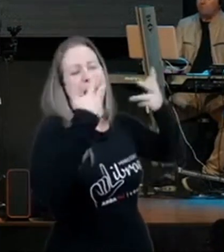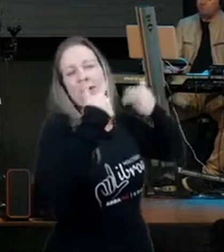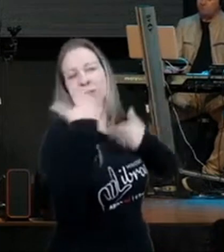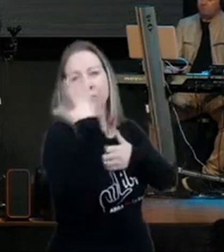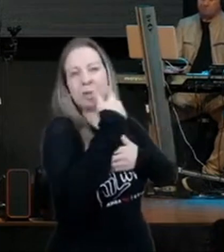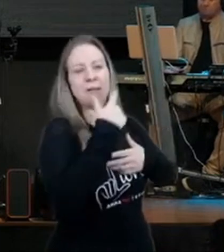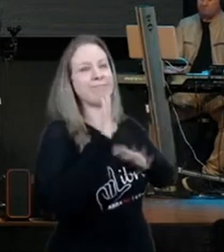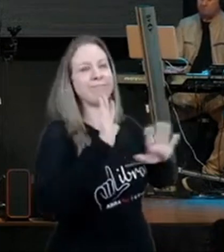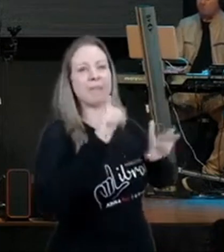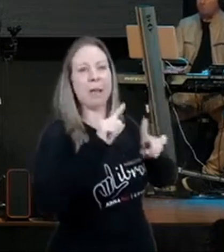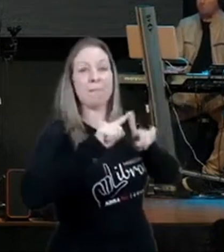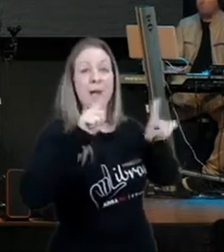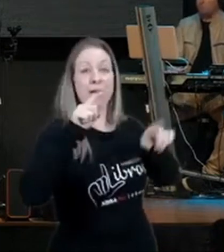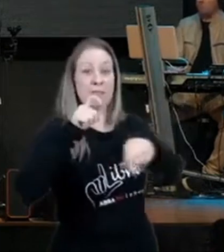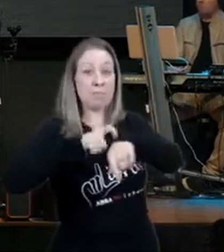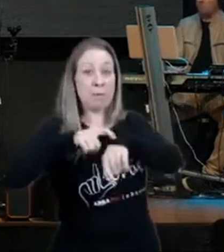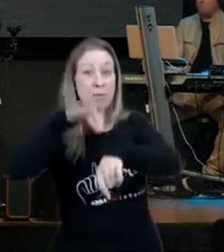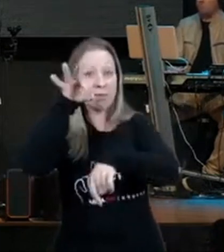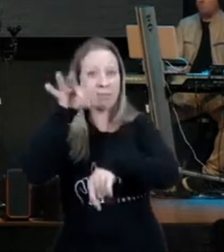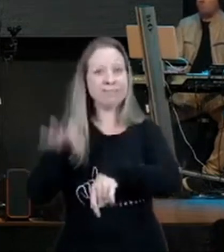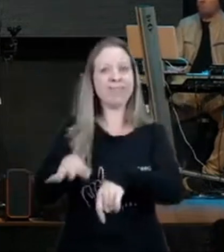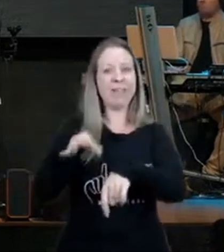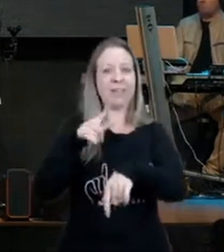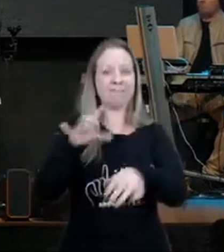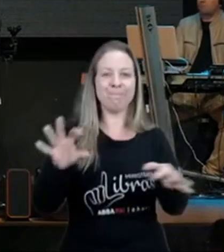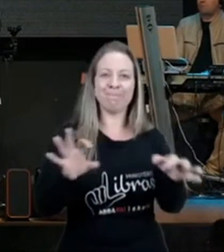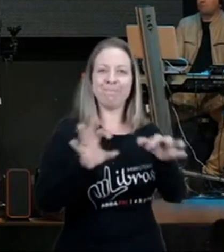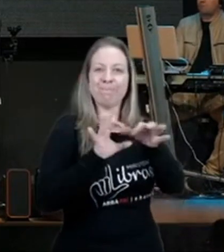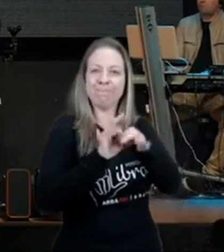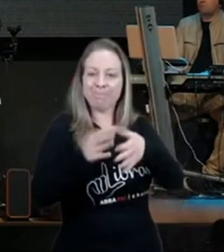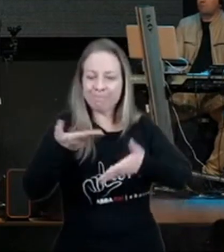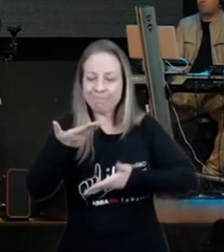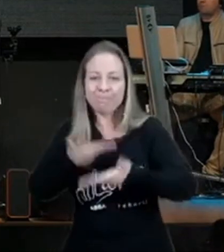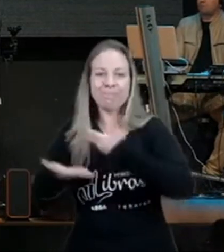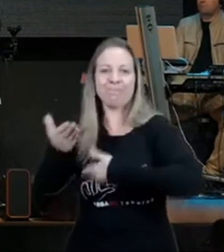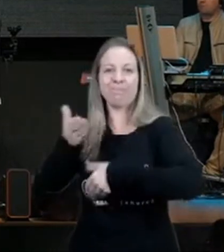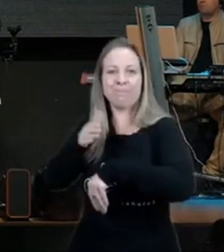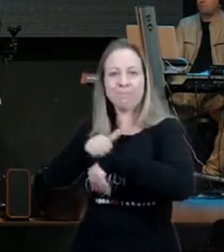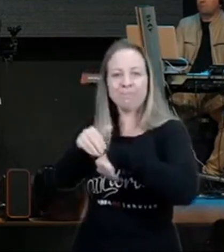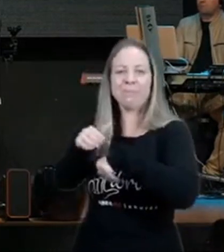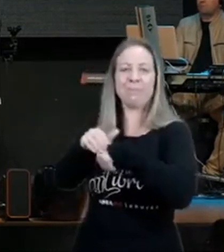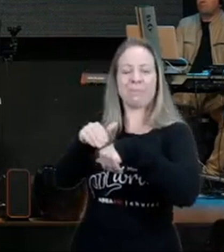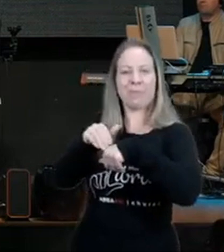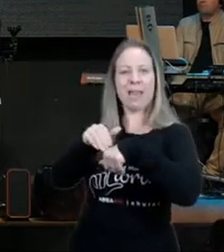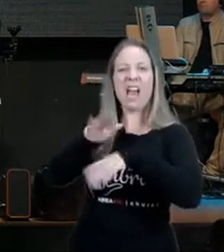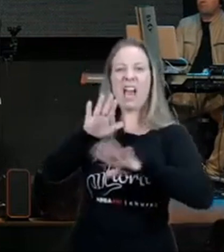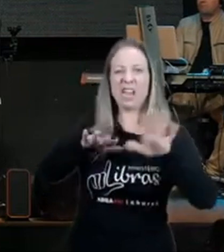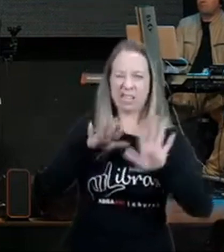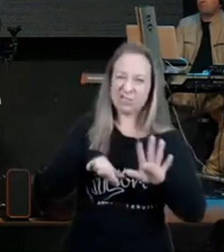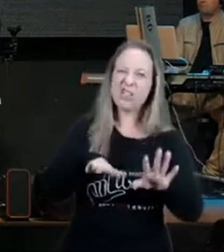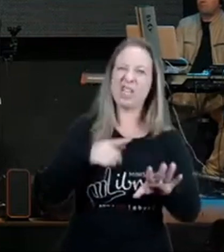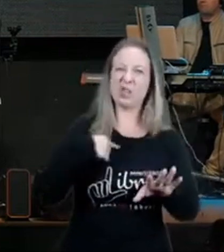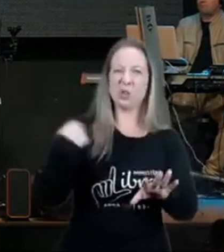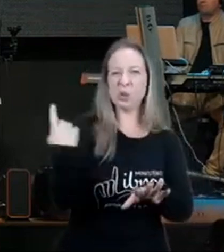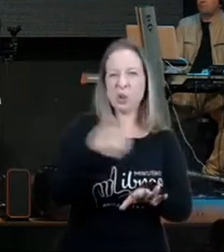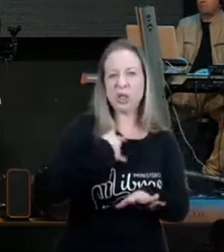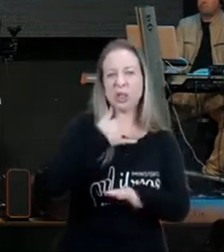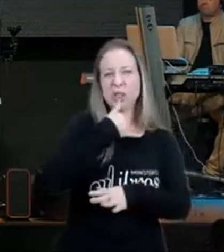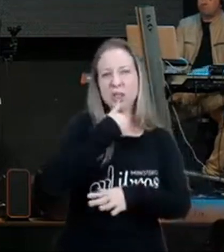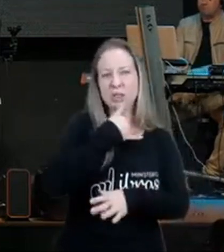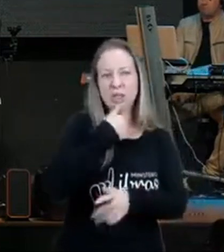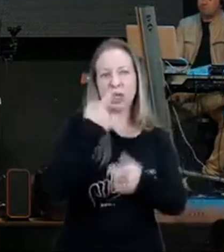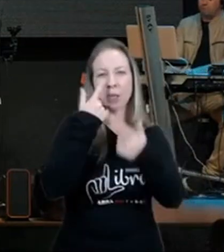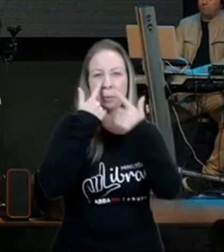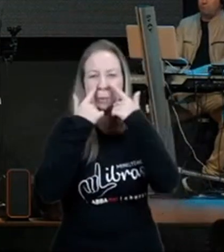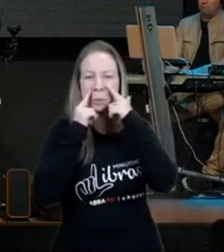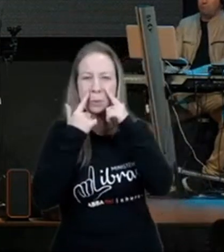Tito são homens e mulheres, que não só choram com a gente, quando a gente está chorando, porque vou dizer, até o